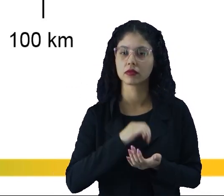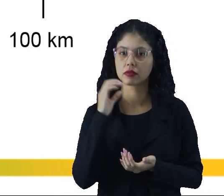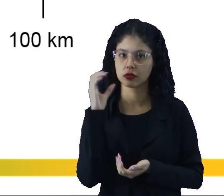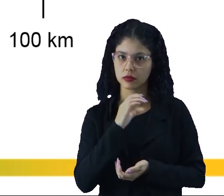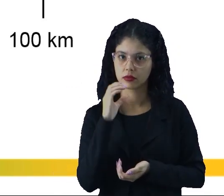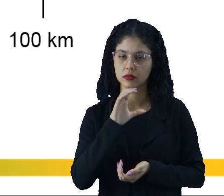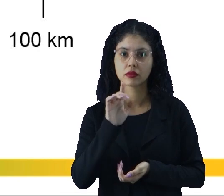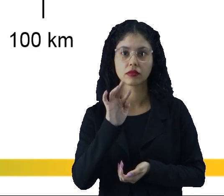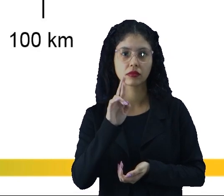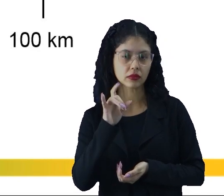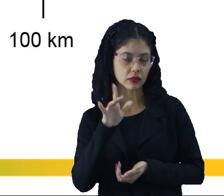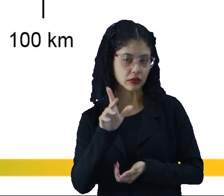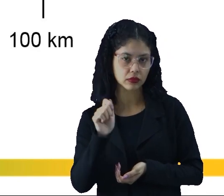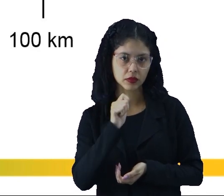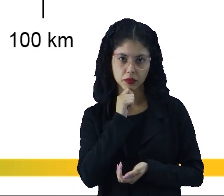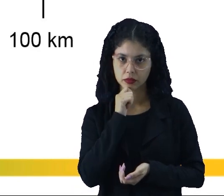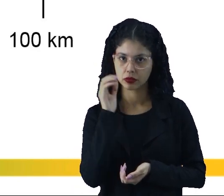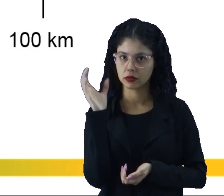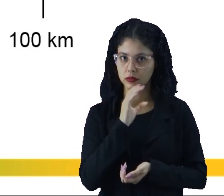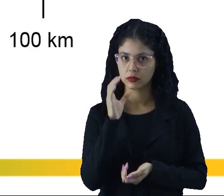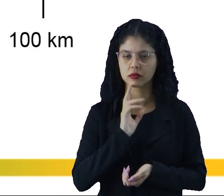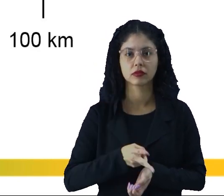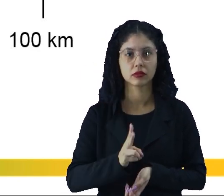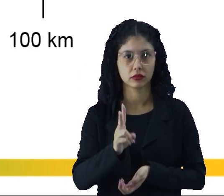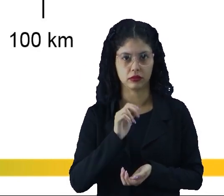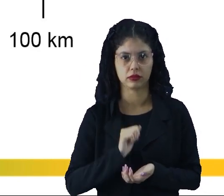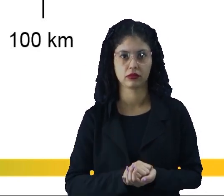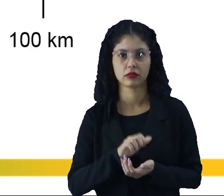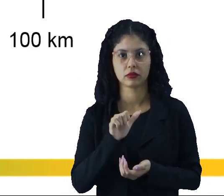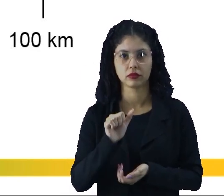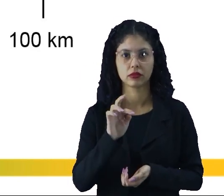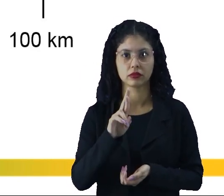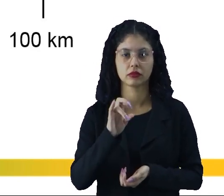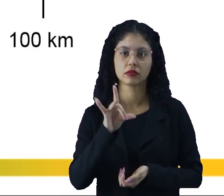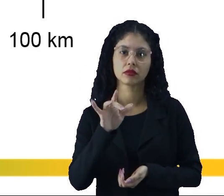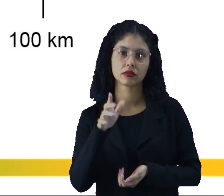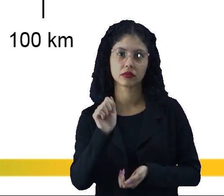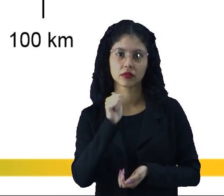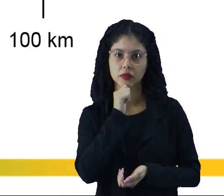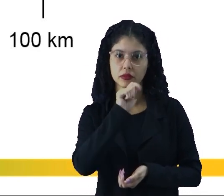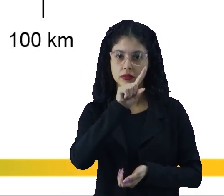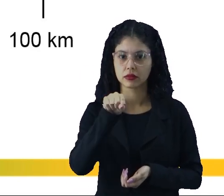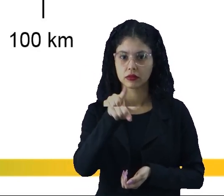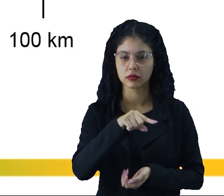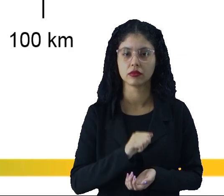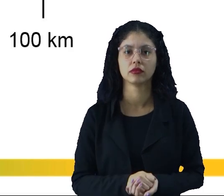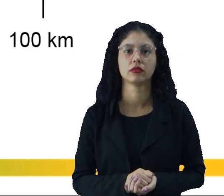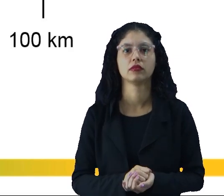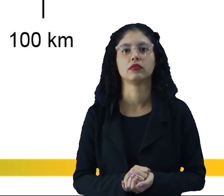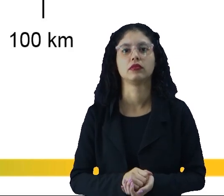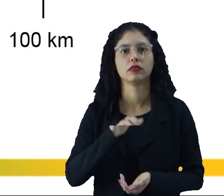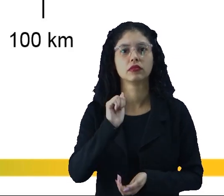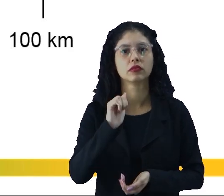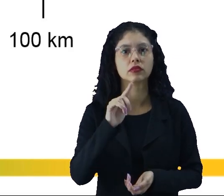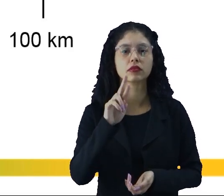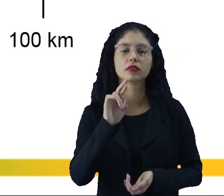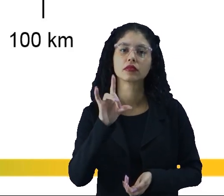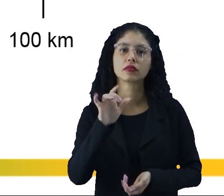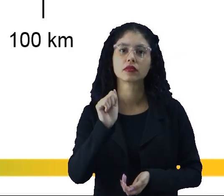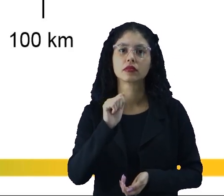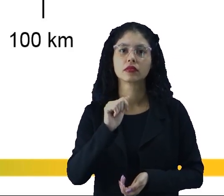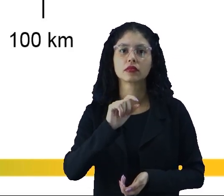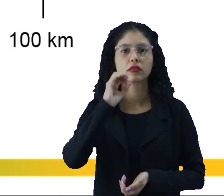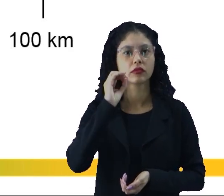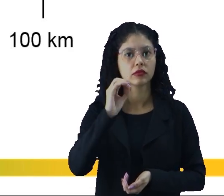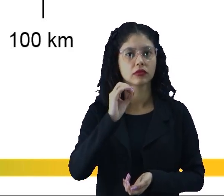aceleração. Como a velocidade é constante, a aceleração vai ser nula. A aceleração vai ser igual